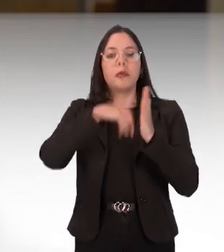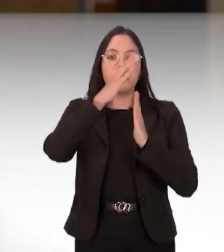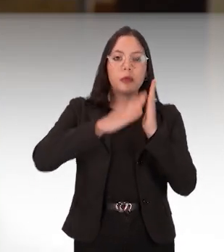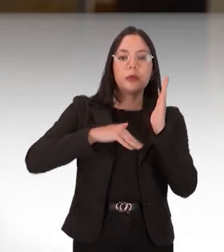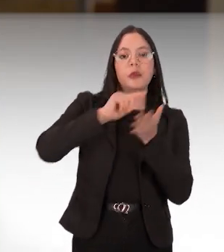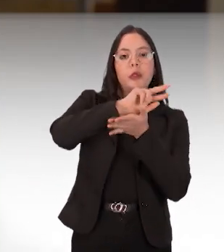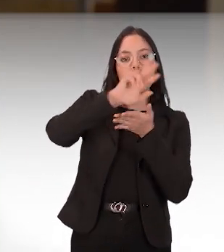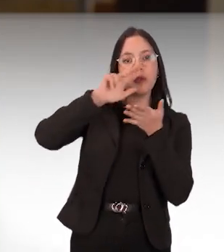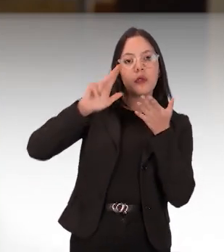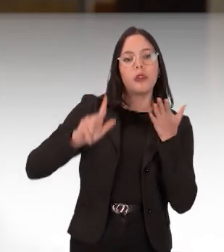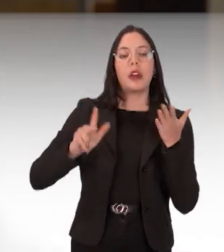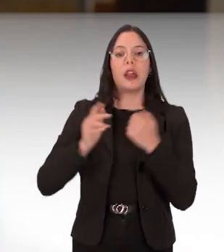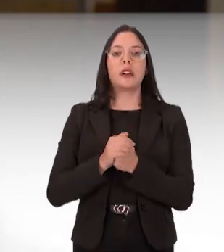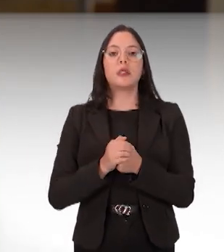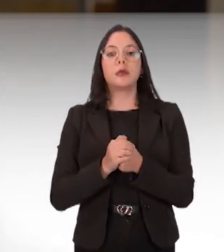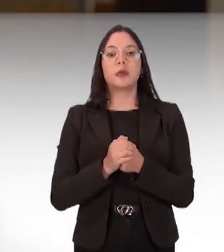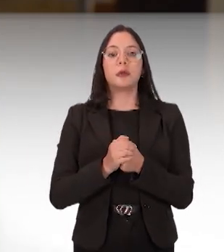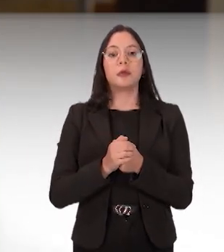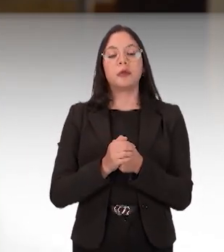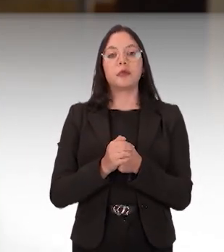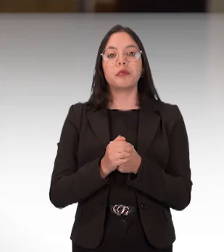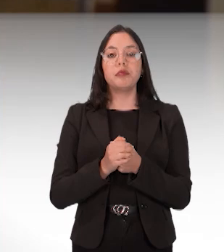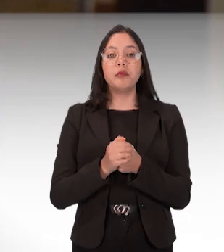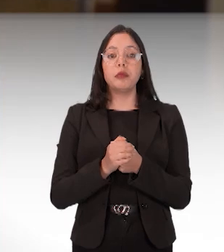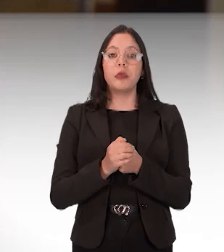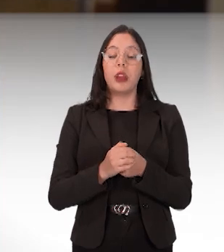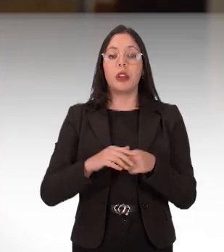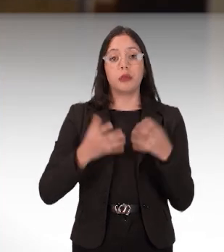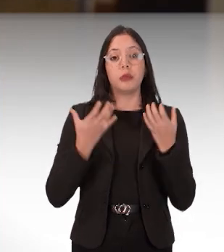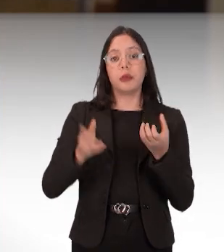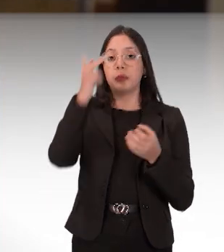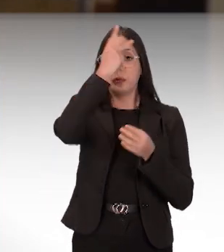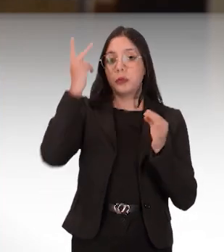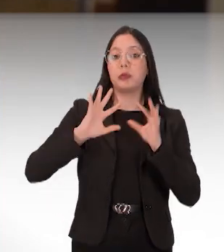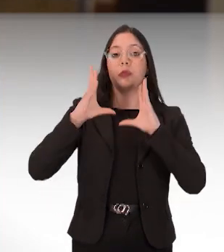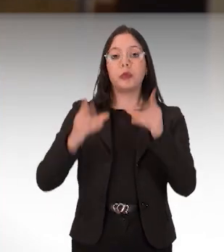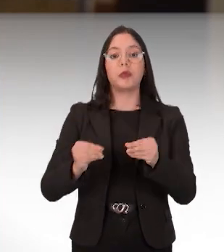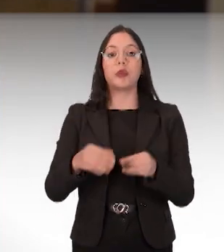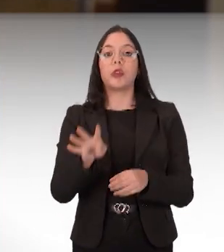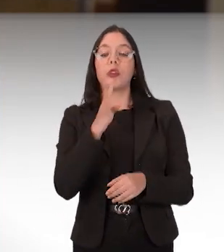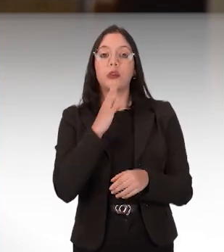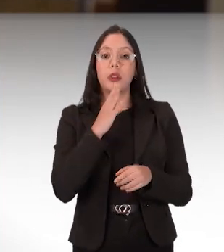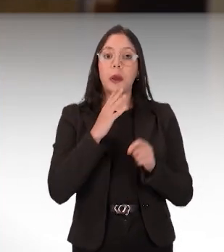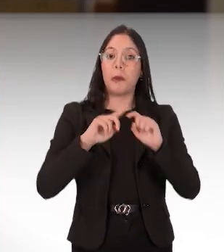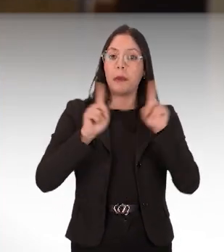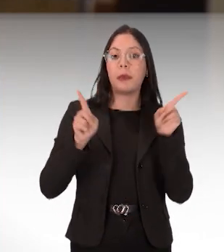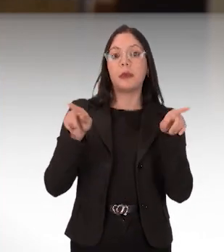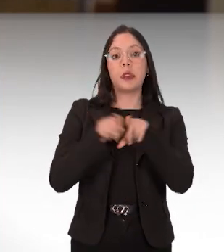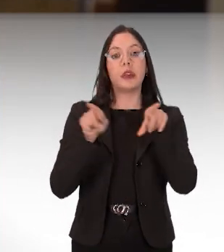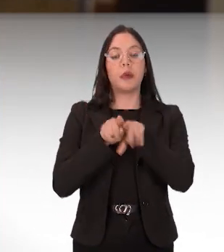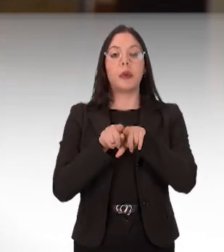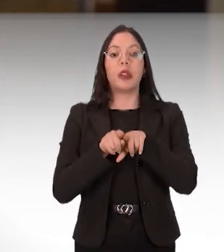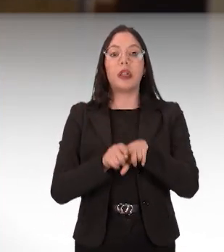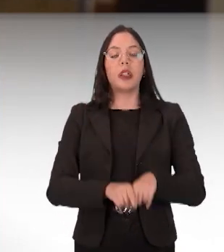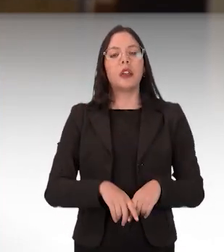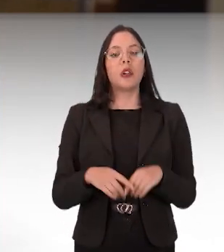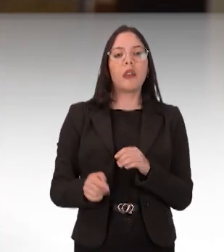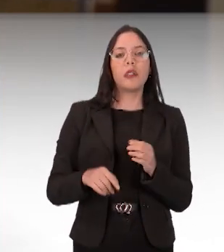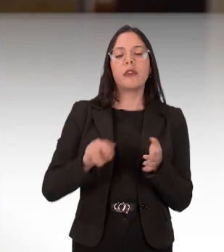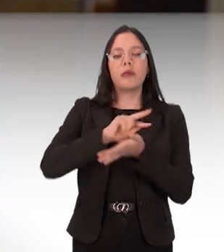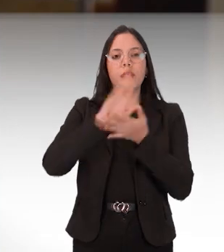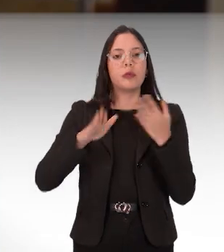mas fugindo de um mero exercício laudatório. A gente quer contar os casos em que o Ministério Público Federal